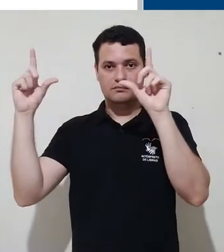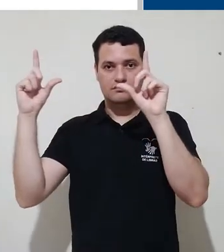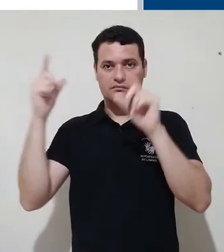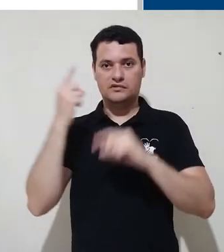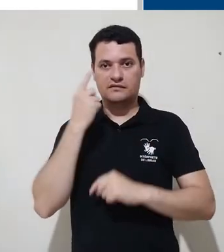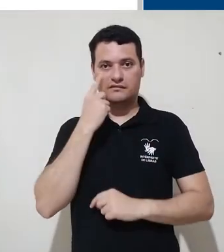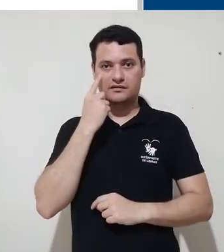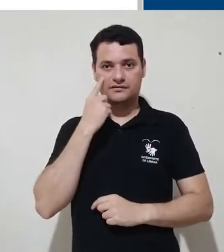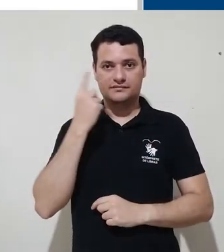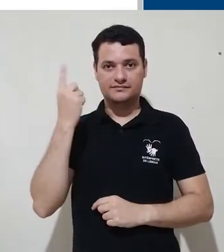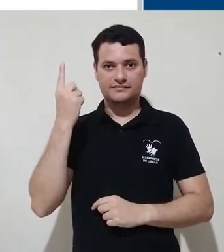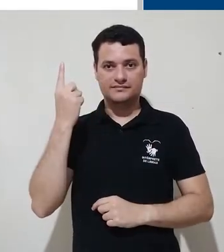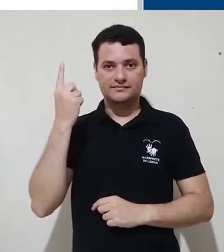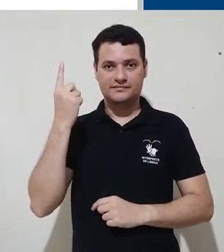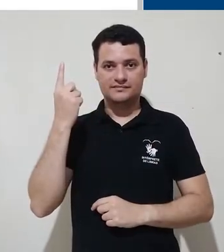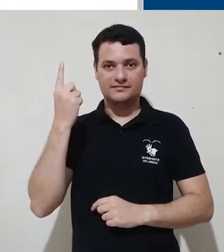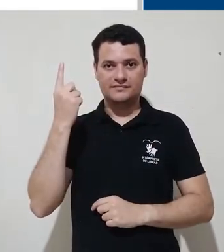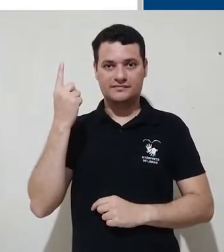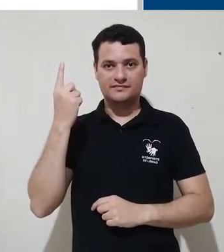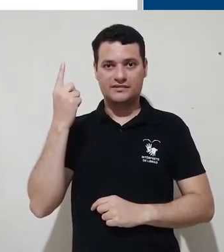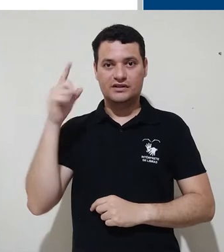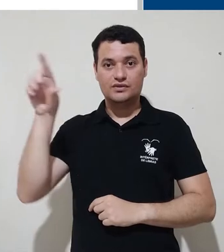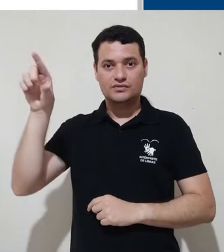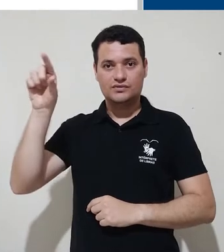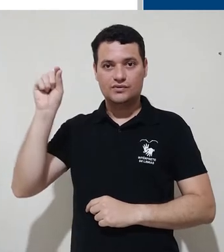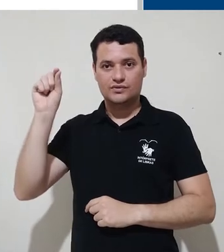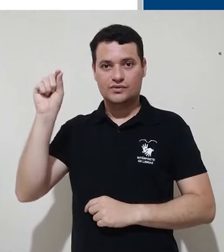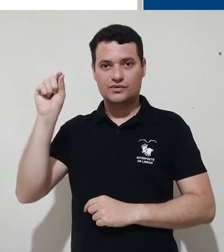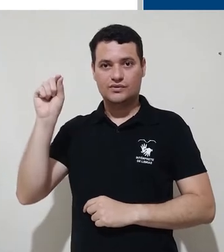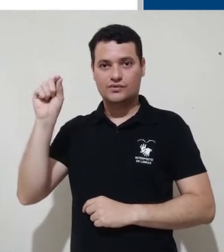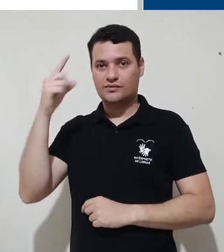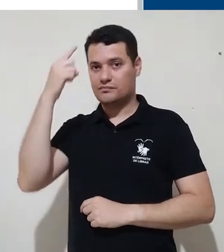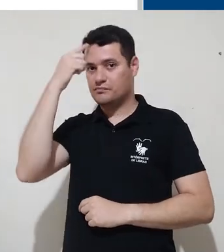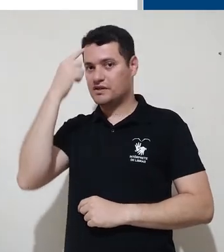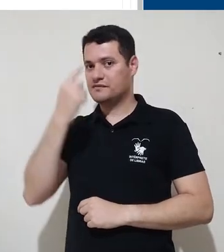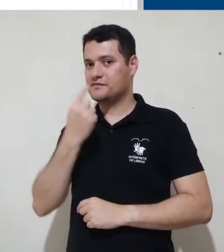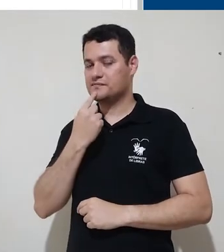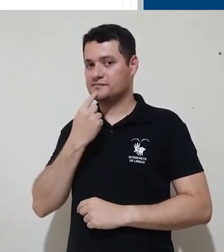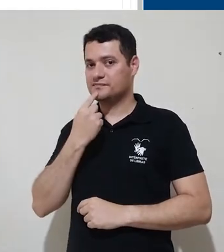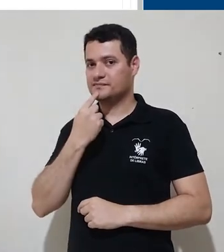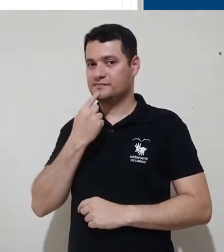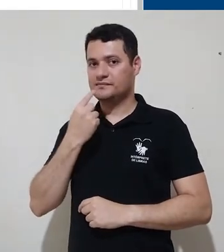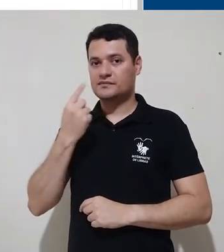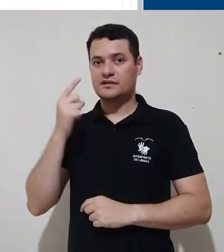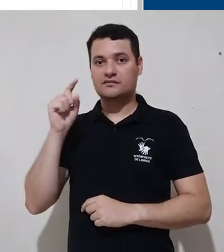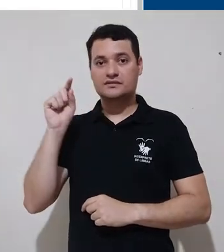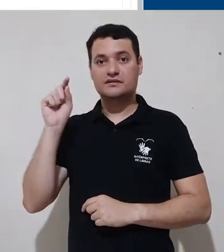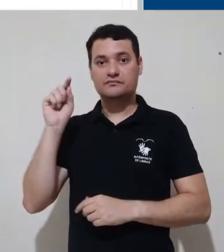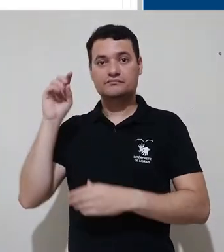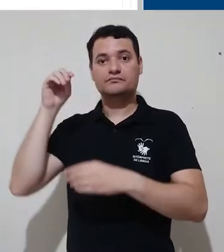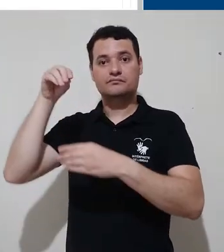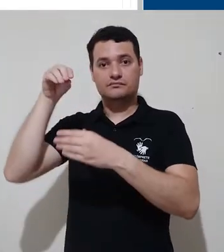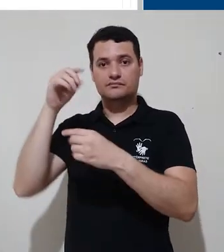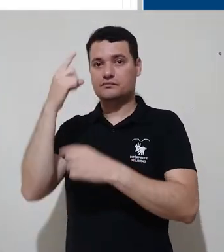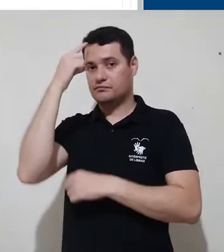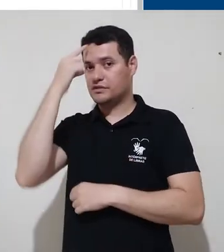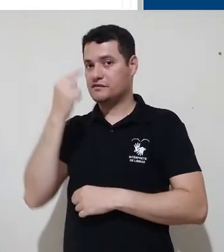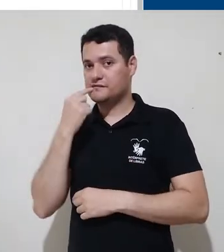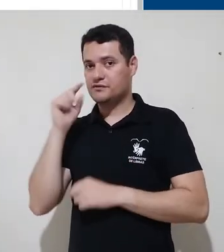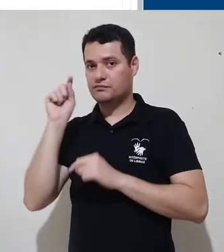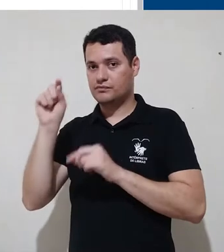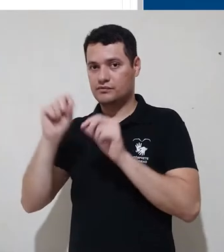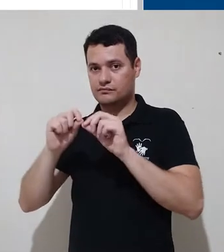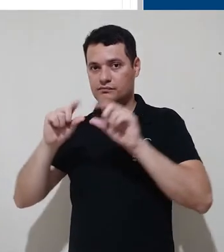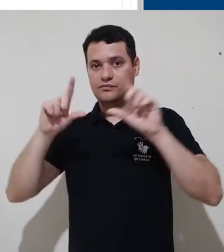clicar sobre a setinha, ela vai abrir um menu para você e você pode escolher a seção perfil. Dentro do perfil, você vai